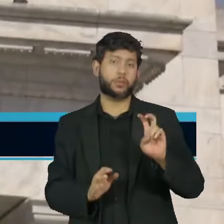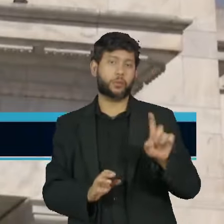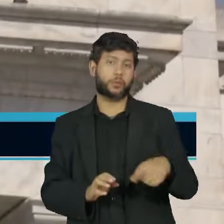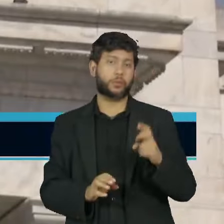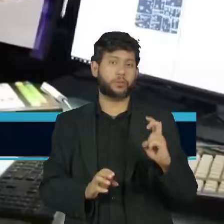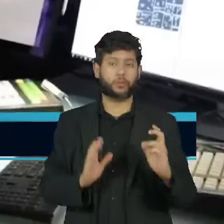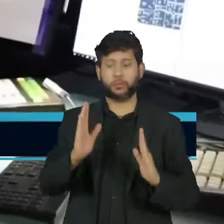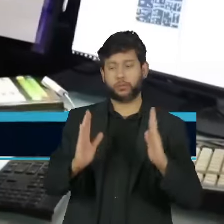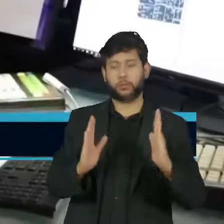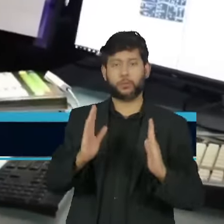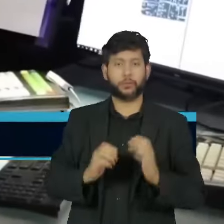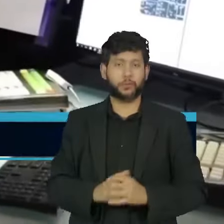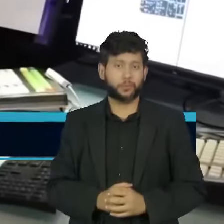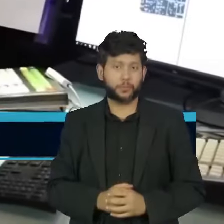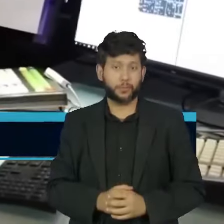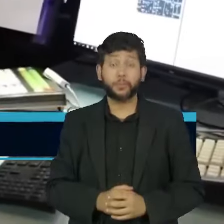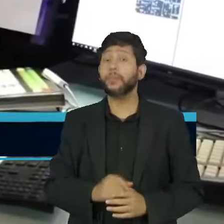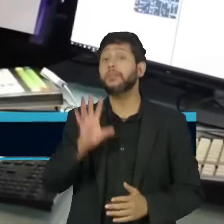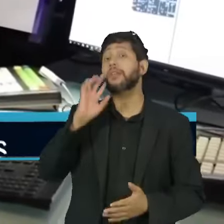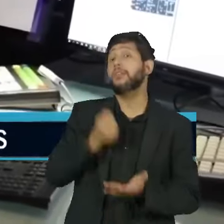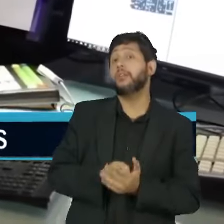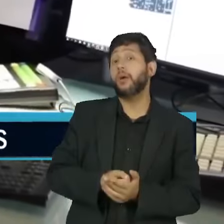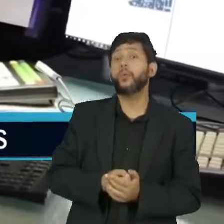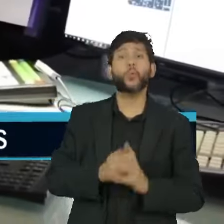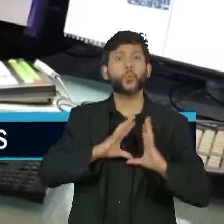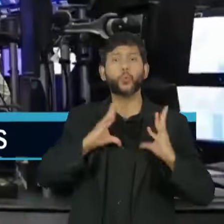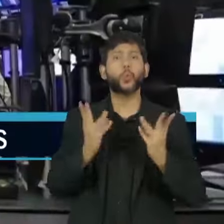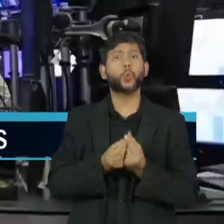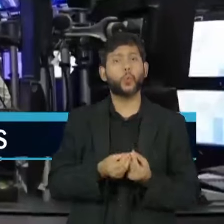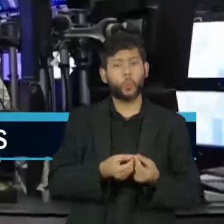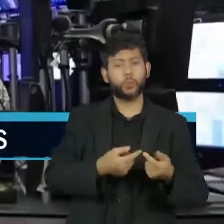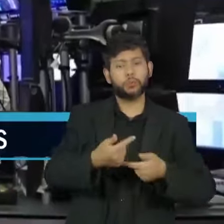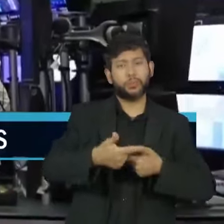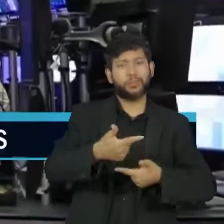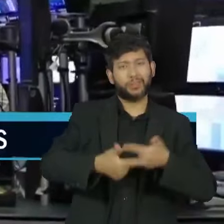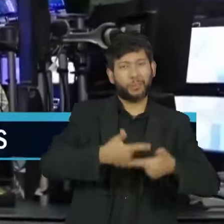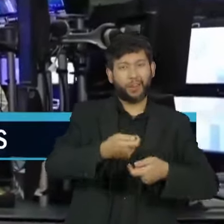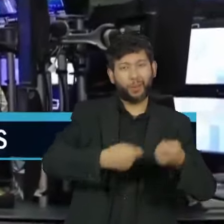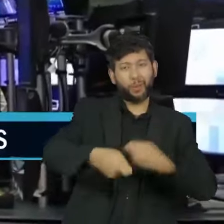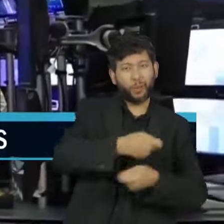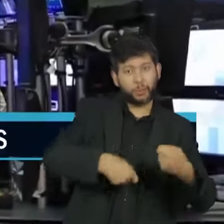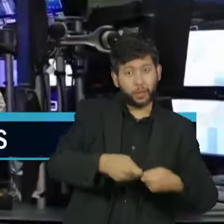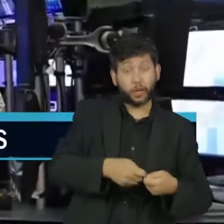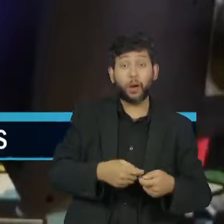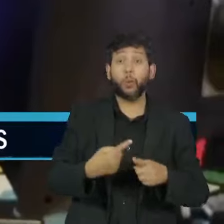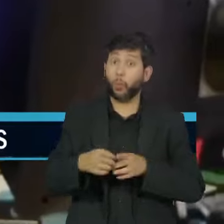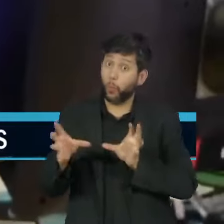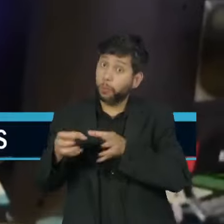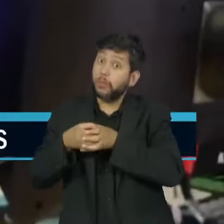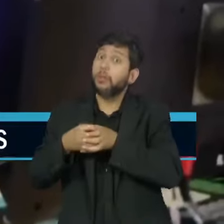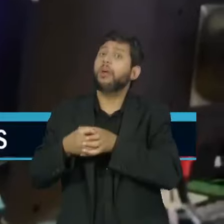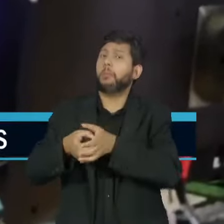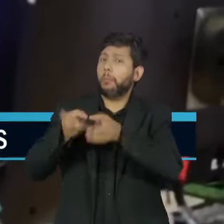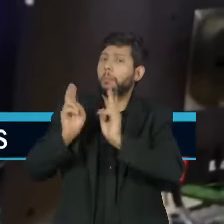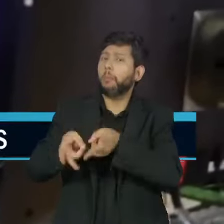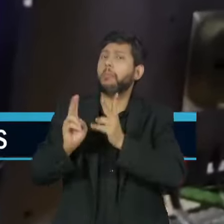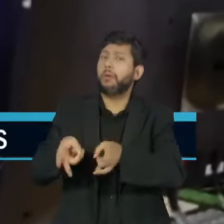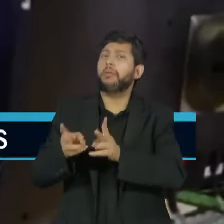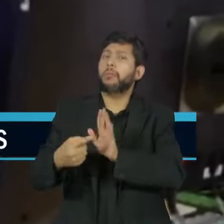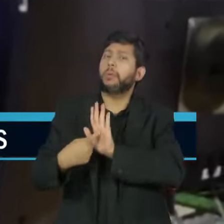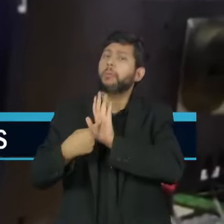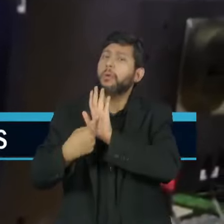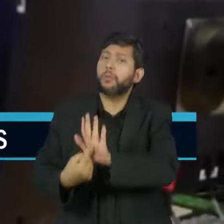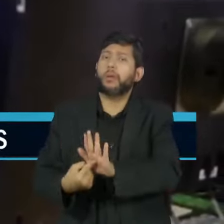,5%. A decisão era esperada pelo mercado e veio após o Comitê ter mantido o mesmo referencial